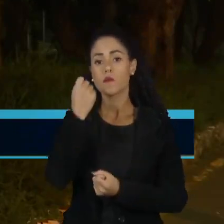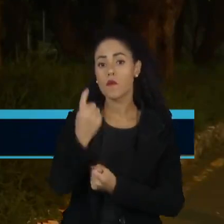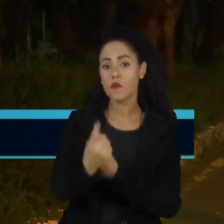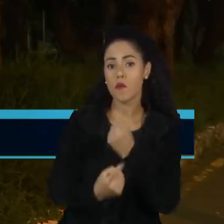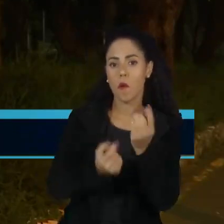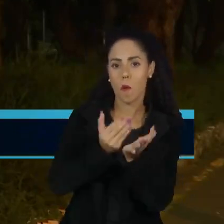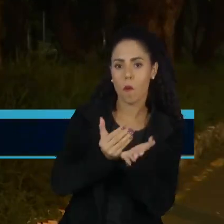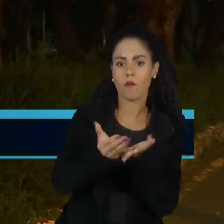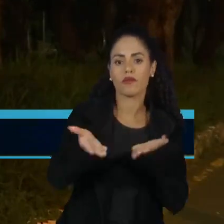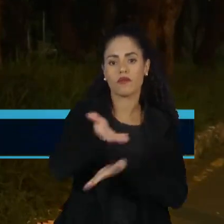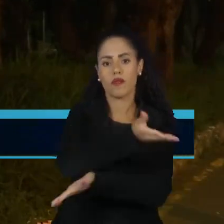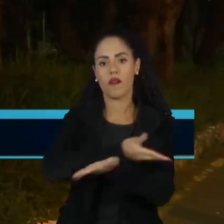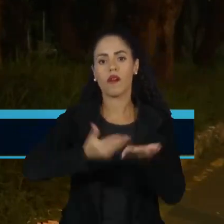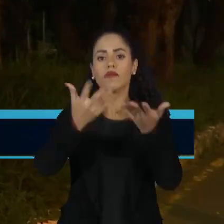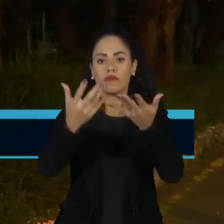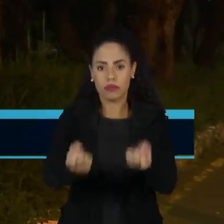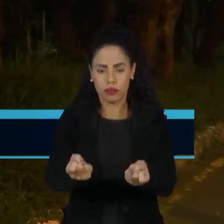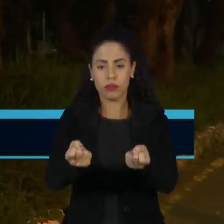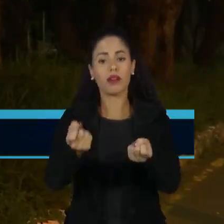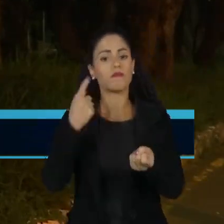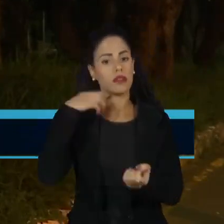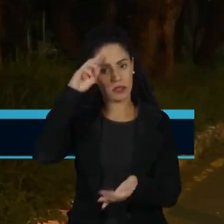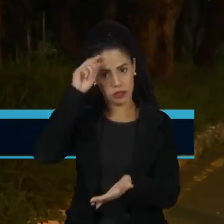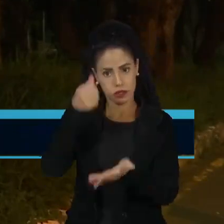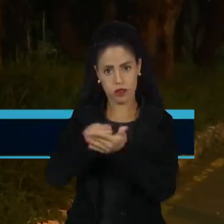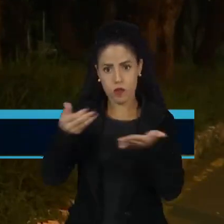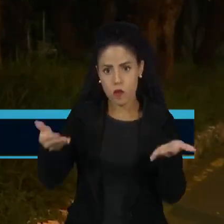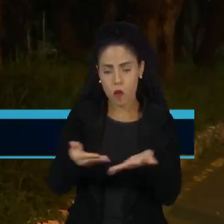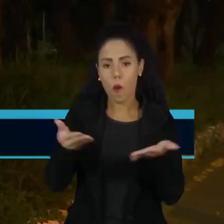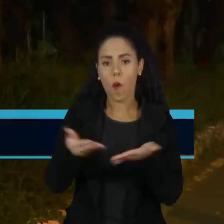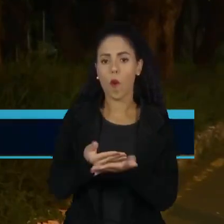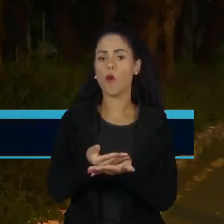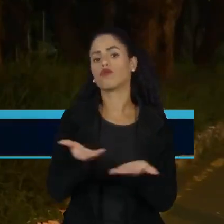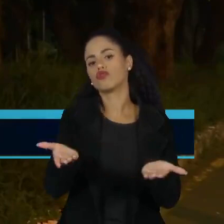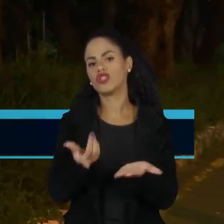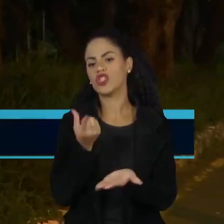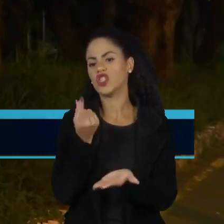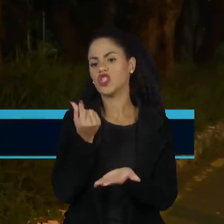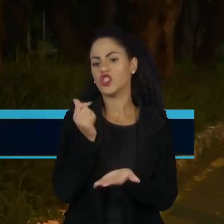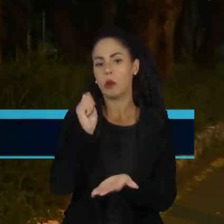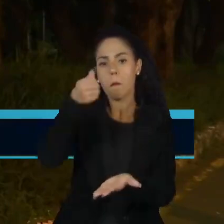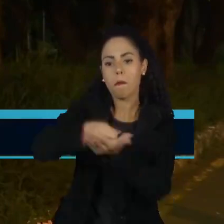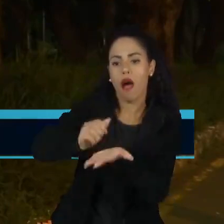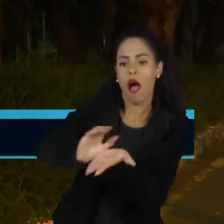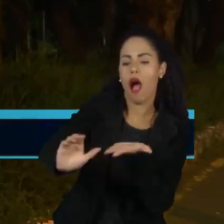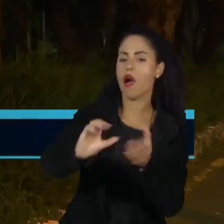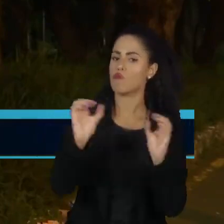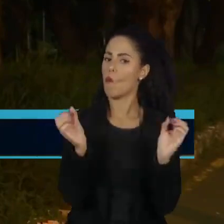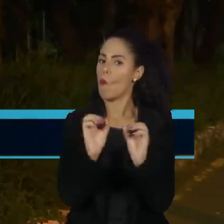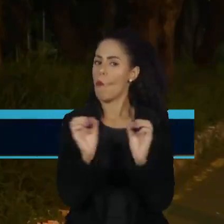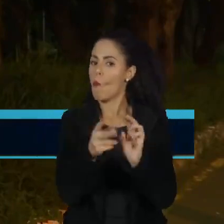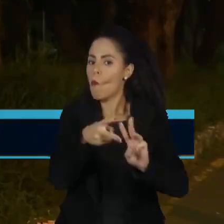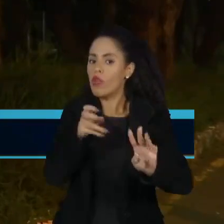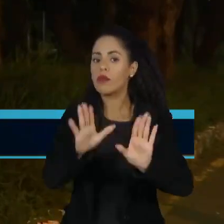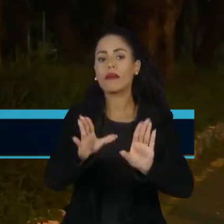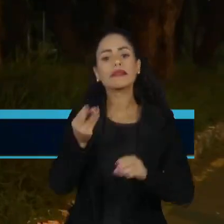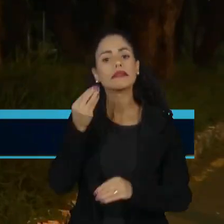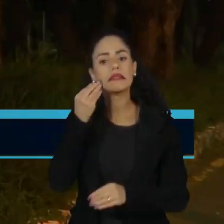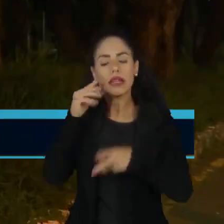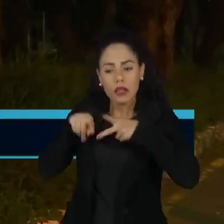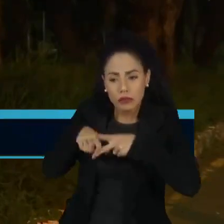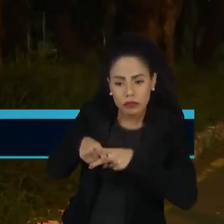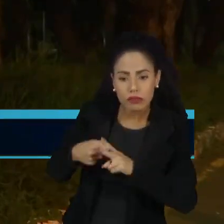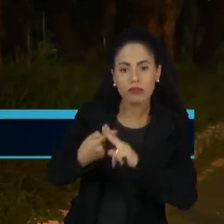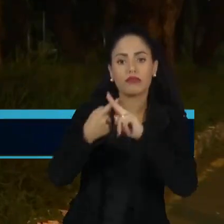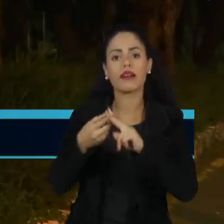pedidos coletivos aceitos. As decisões de hoje não trazem nenhuma compensação financeira para os povos indígenas, mas podem